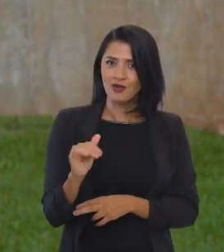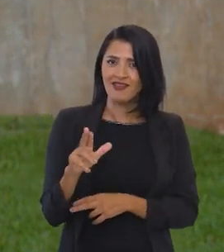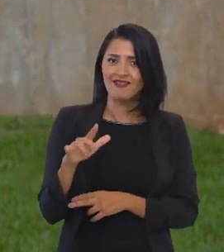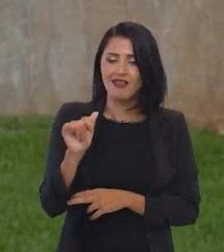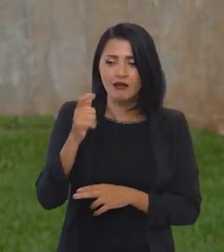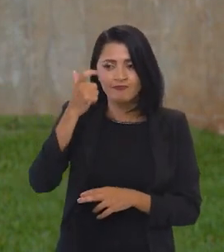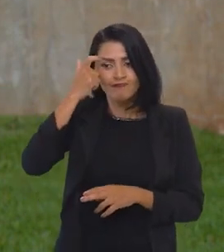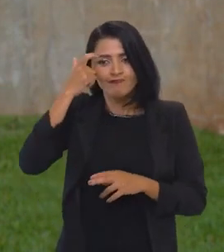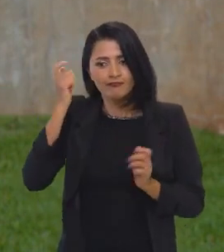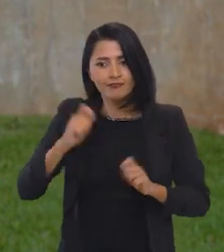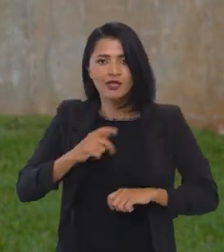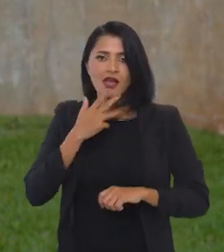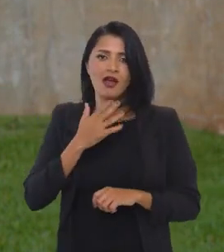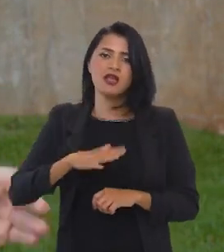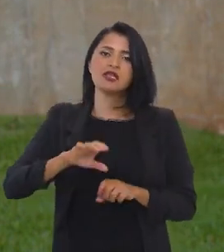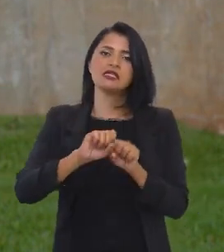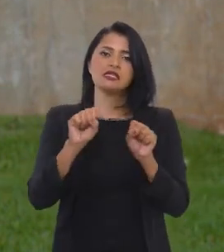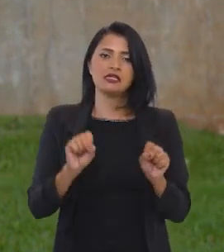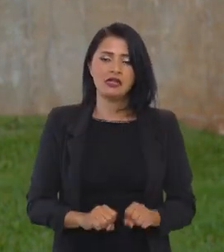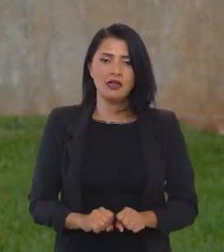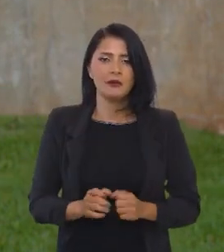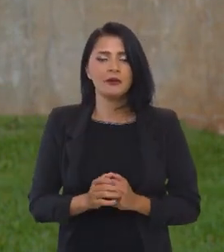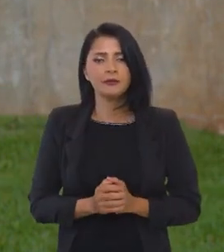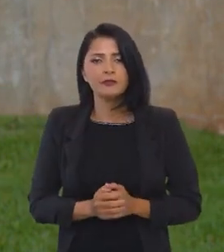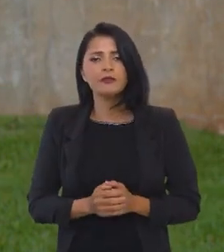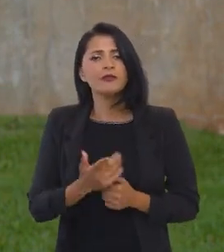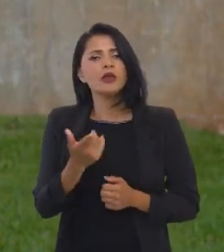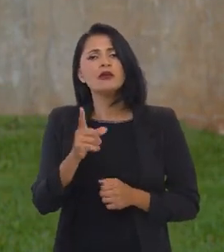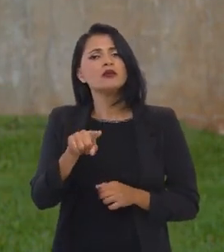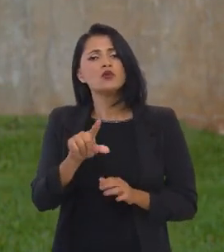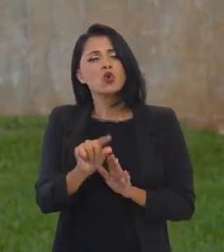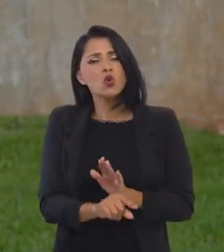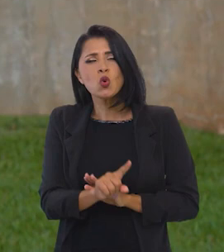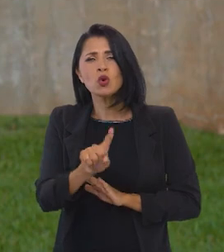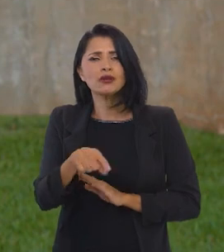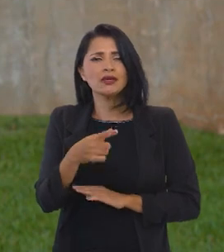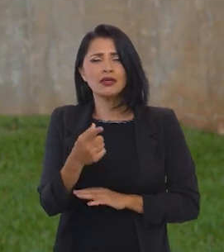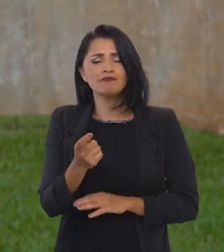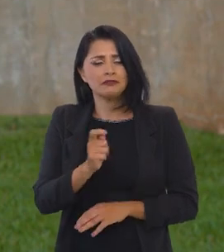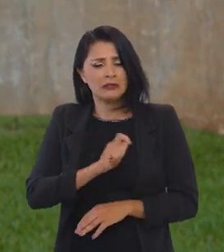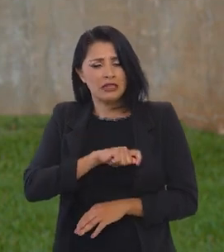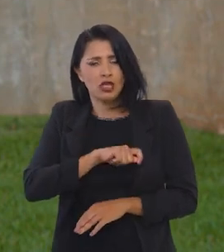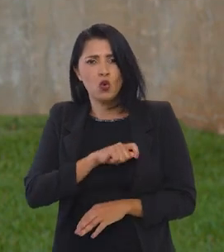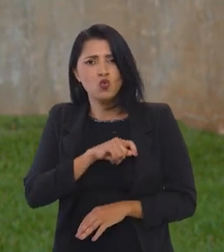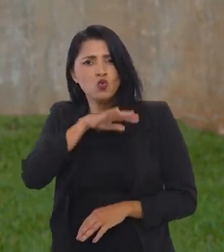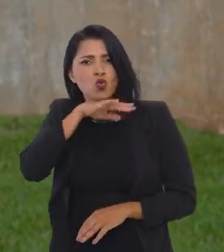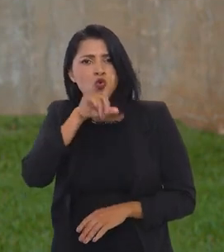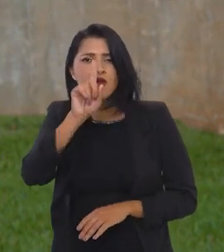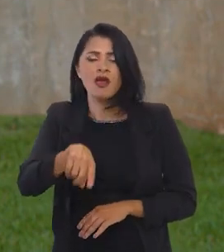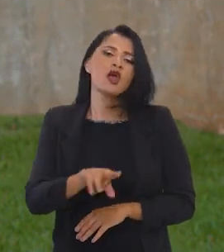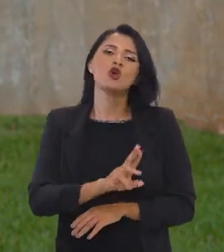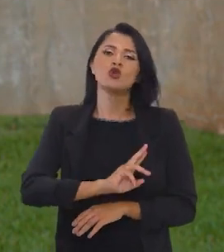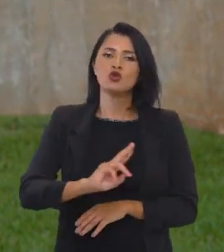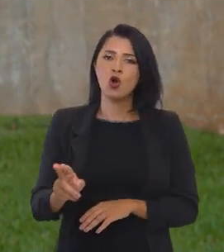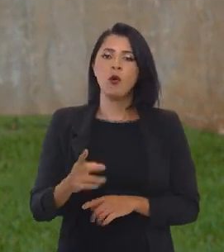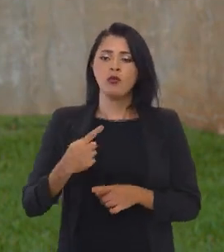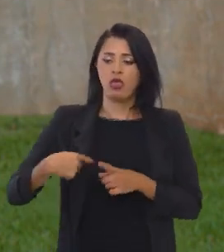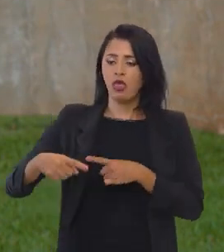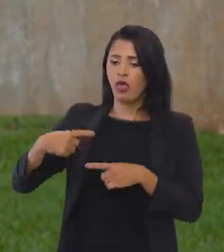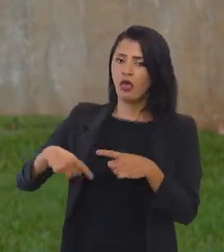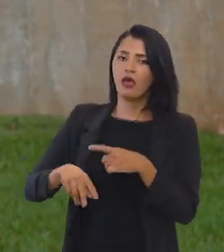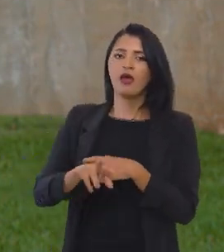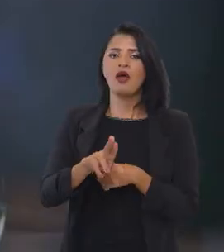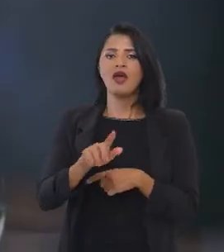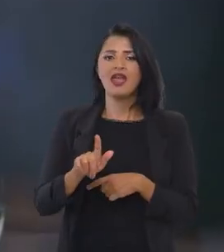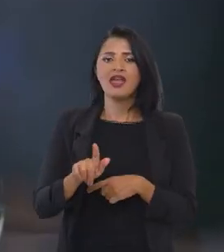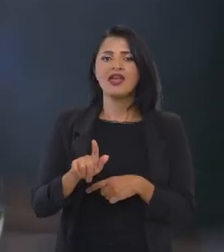Racionalidade ao sistema tributário. Exatamente. E diminuir uma coisa que é tão cruel, que é a chamada